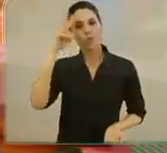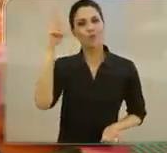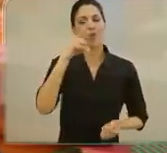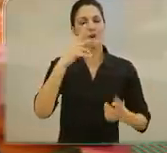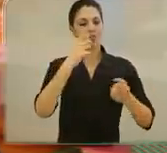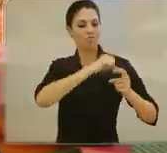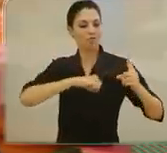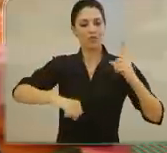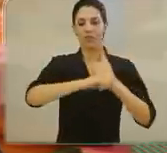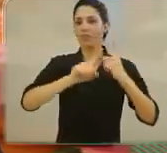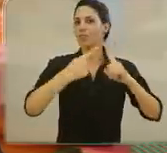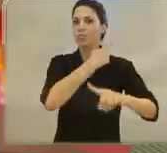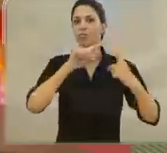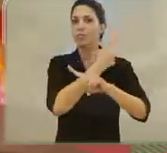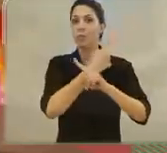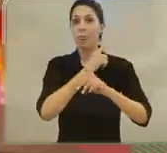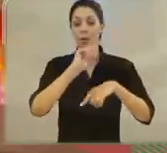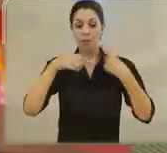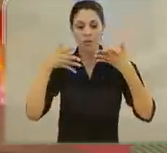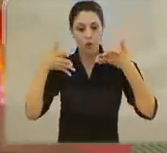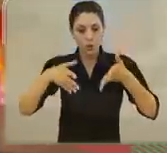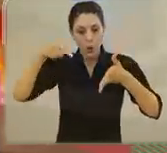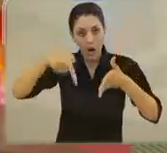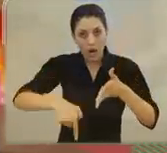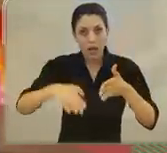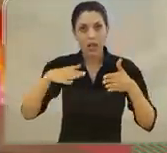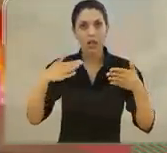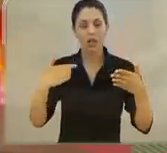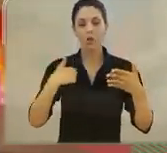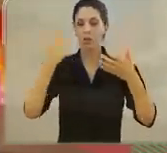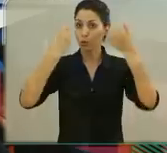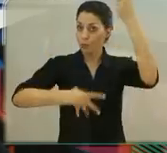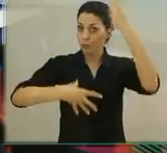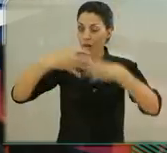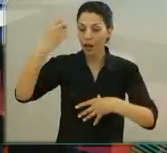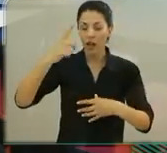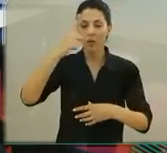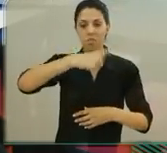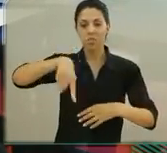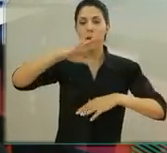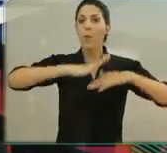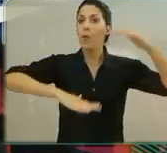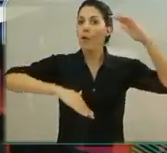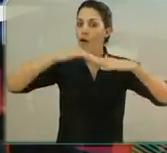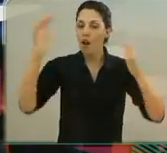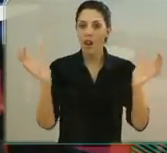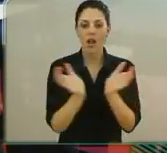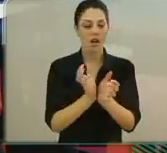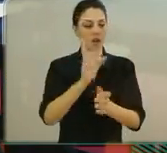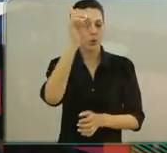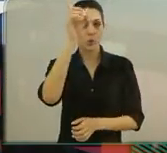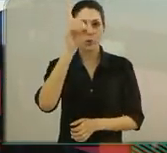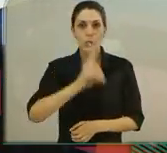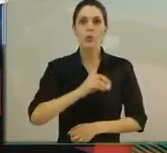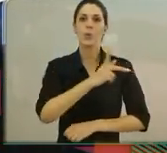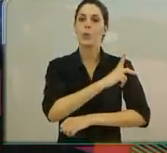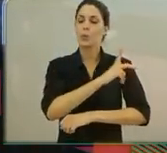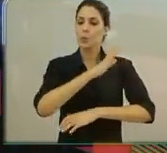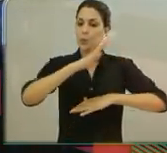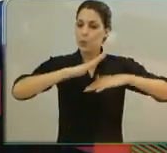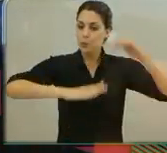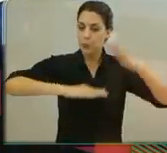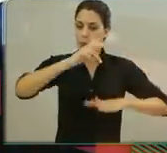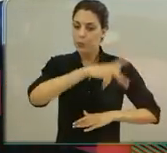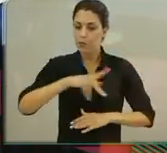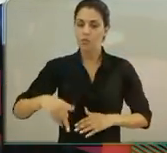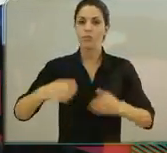criativo, forte, socialmente. Chegando aqui, expliquei a demanda. E esses profissionais, diretora, a professora começaram a